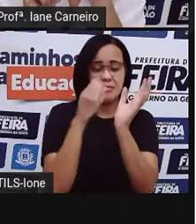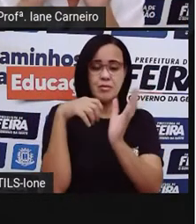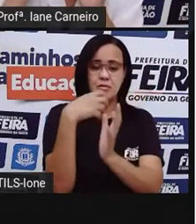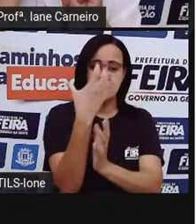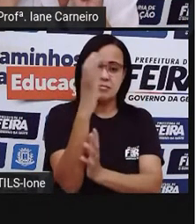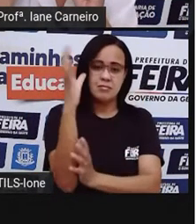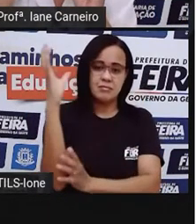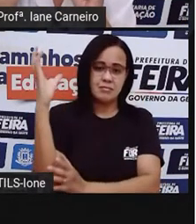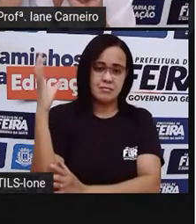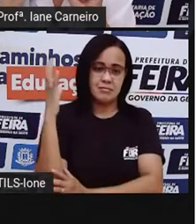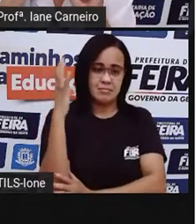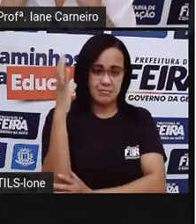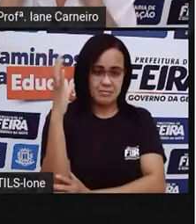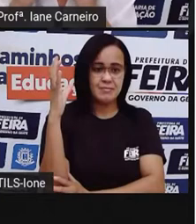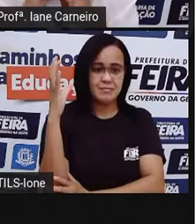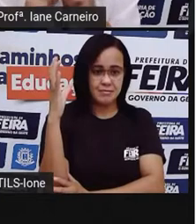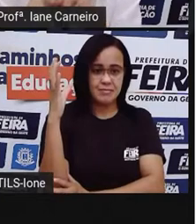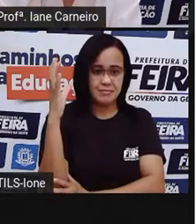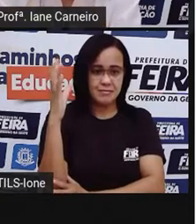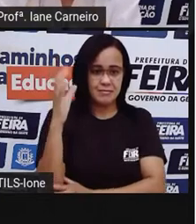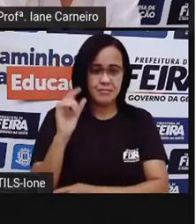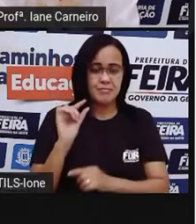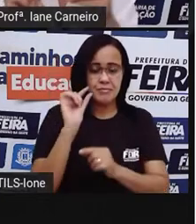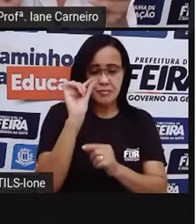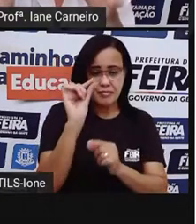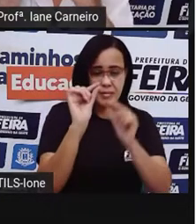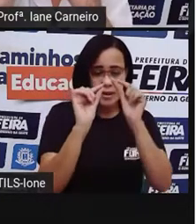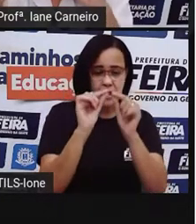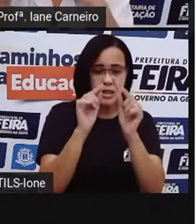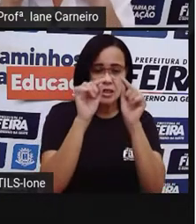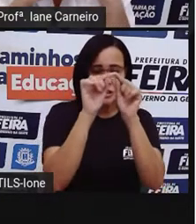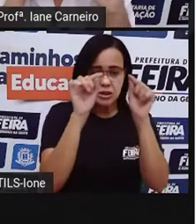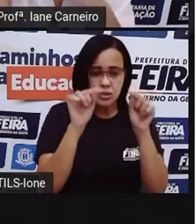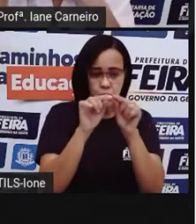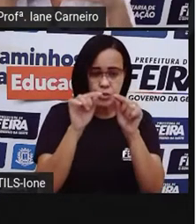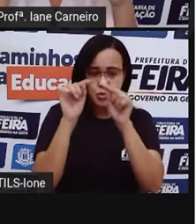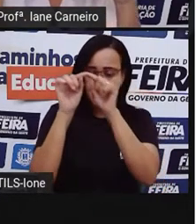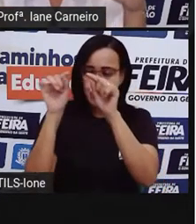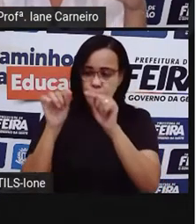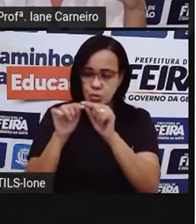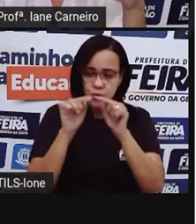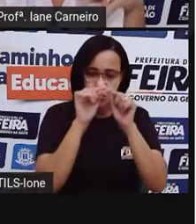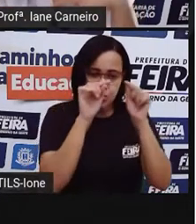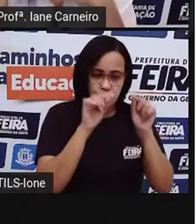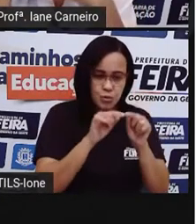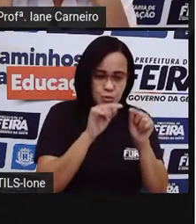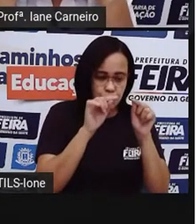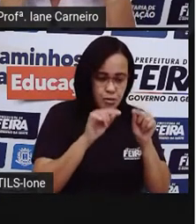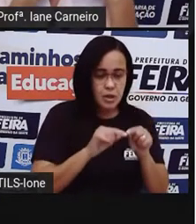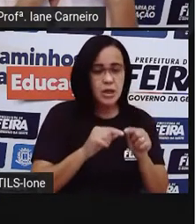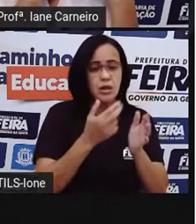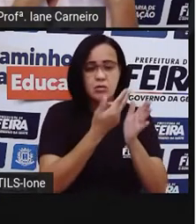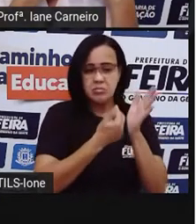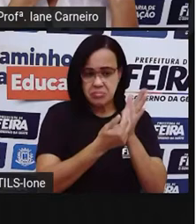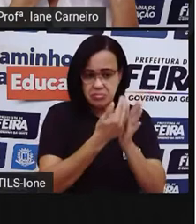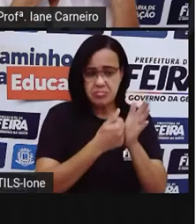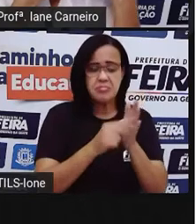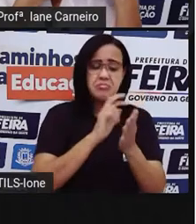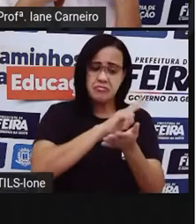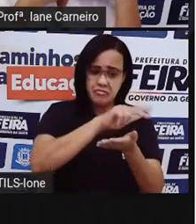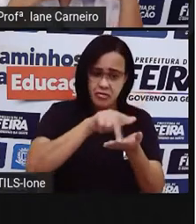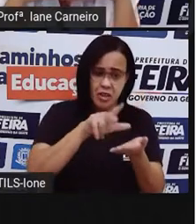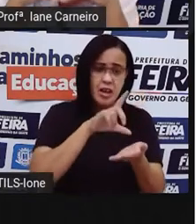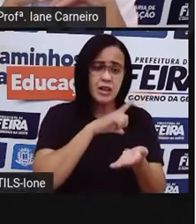necessariamente, né? pedacinhos quadrados, mas pode ser de vários formatos, né? E aí, a gente vai ver